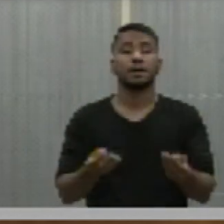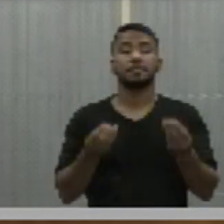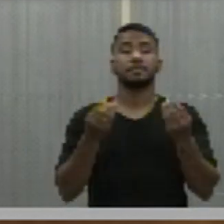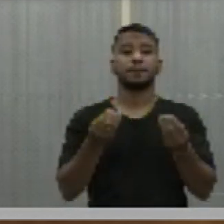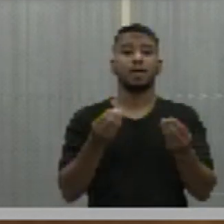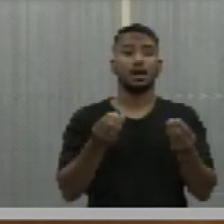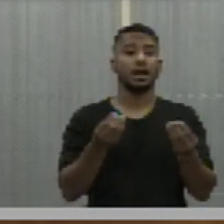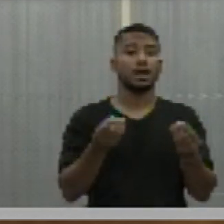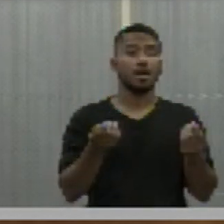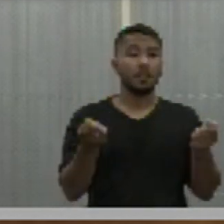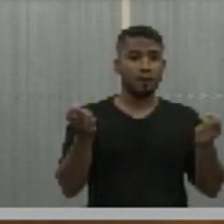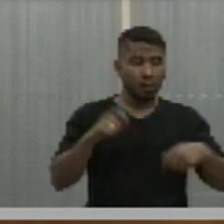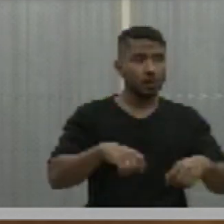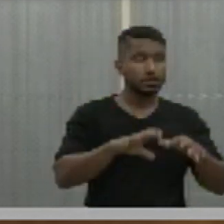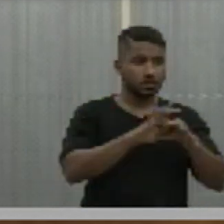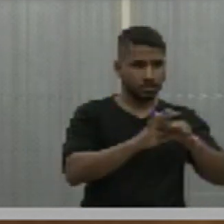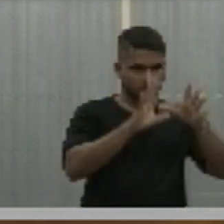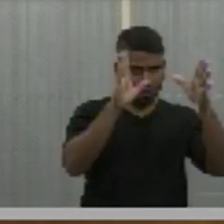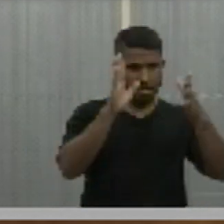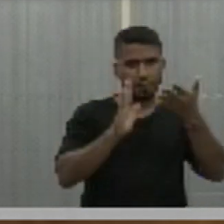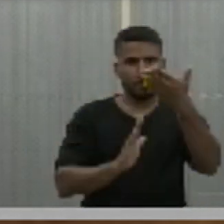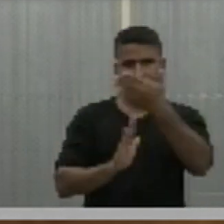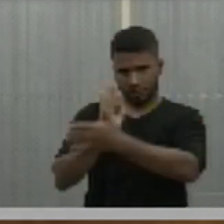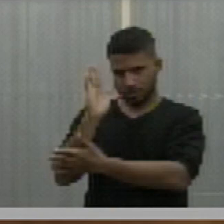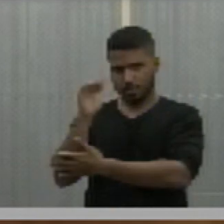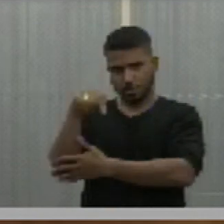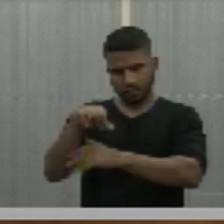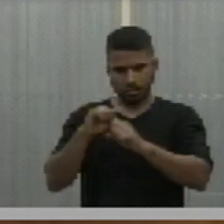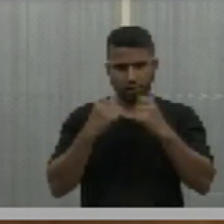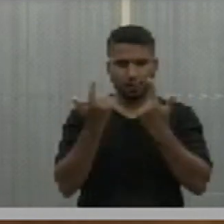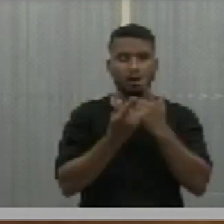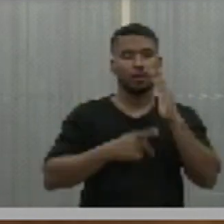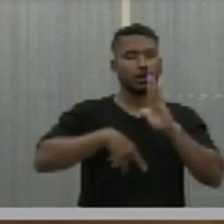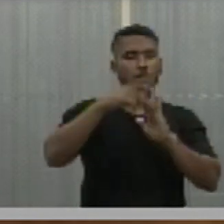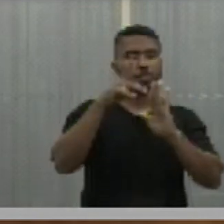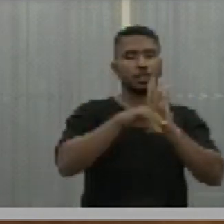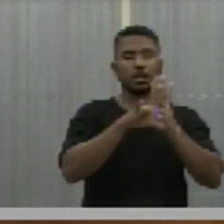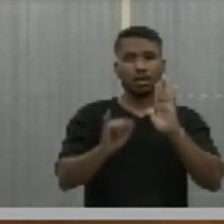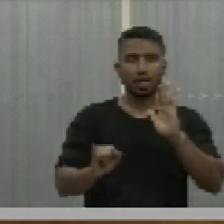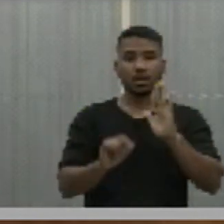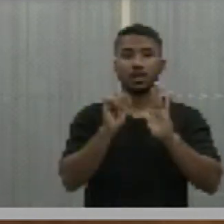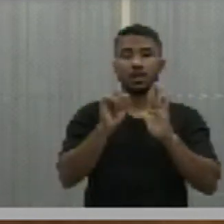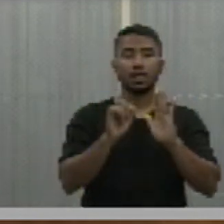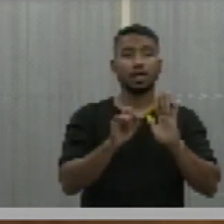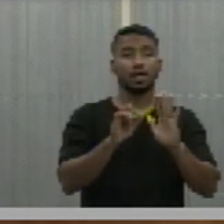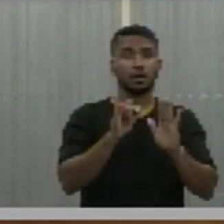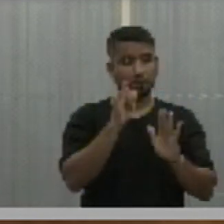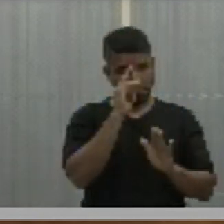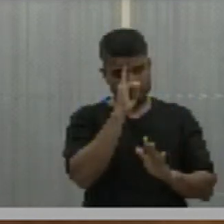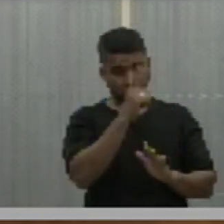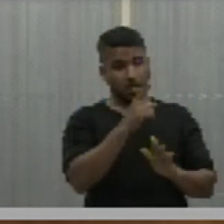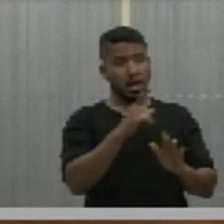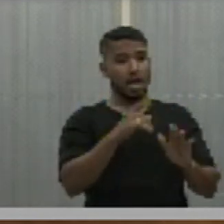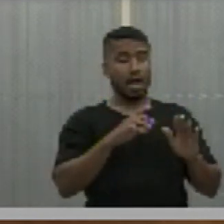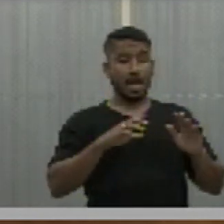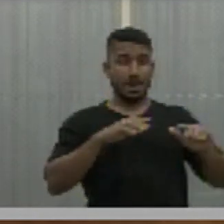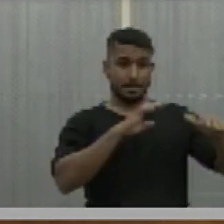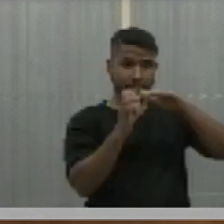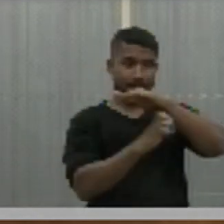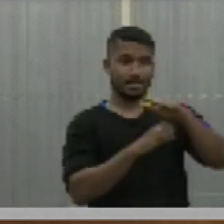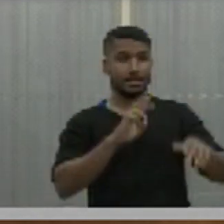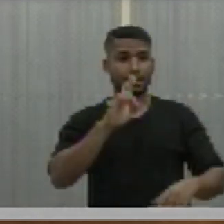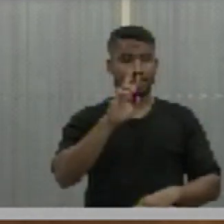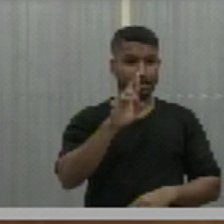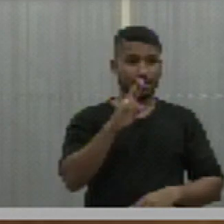submetida a superior da liberação deste poder legislativo o projeto de lei que autoriza a empresa de gestão de recursos do Estado do Piauí.